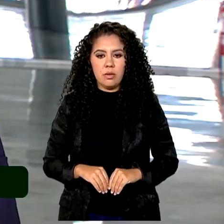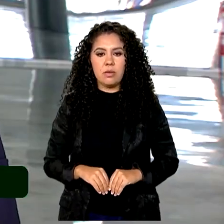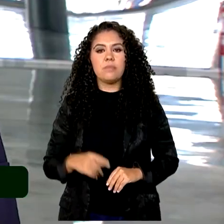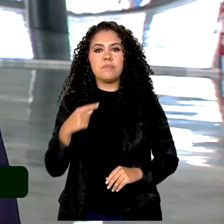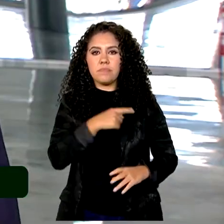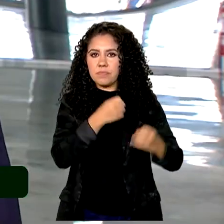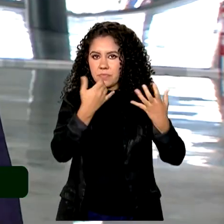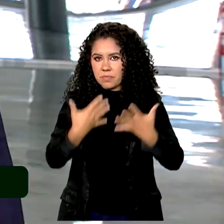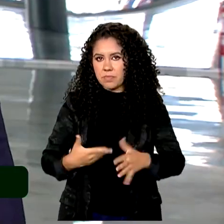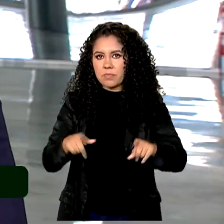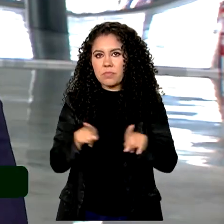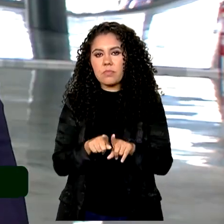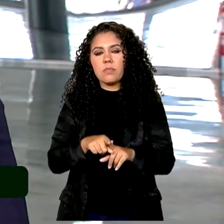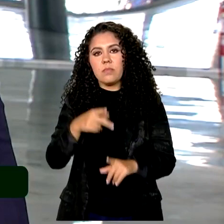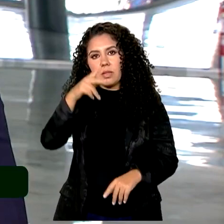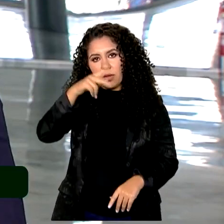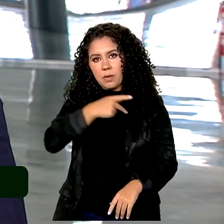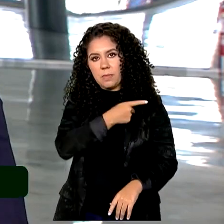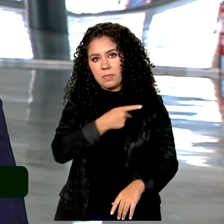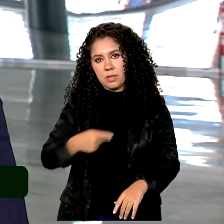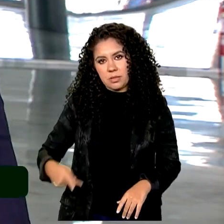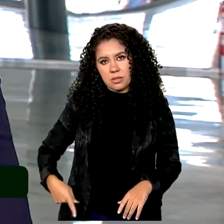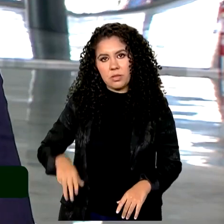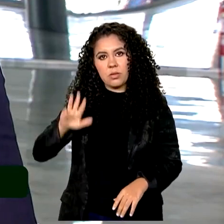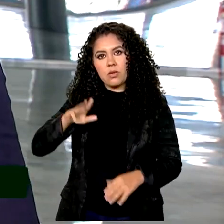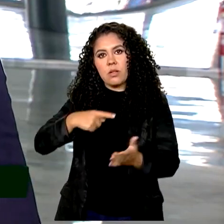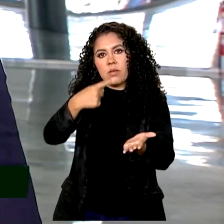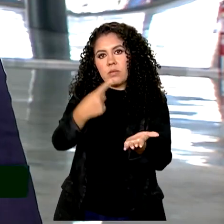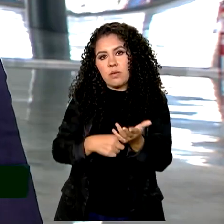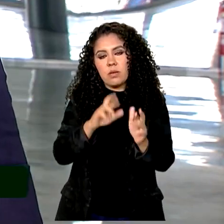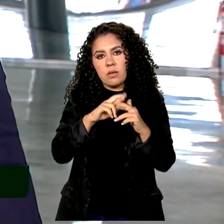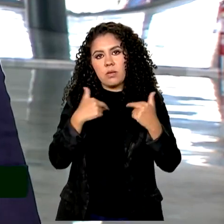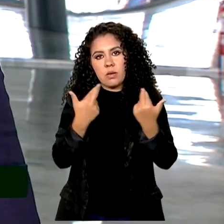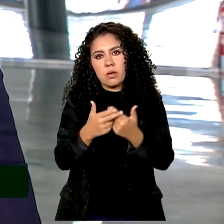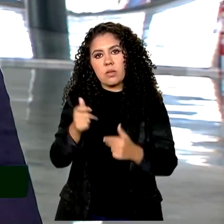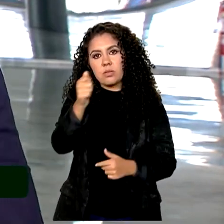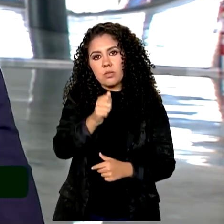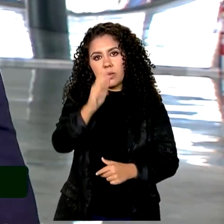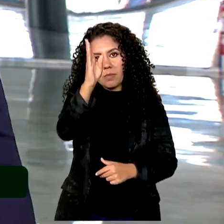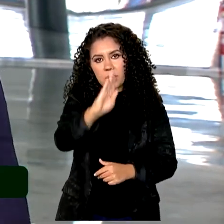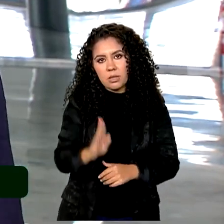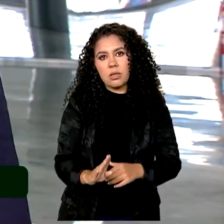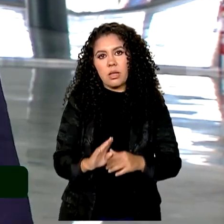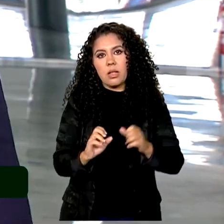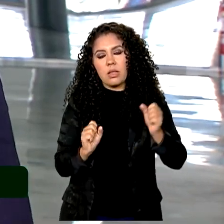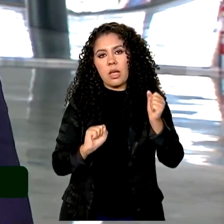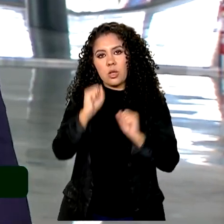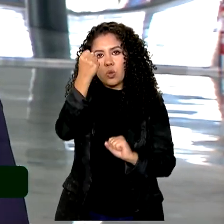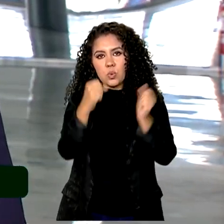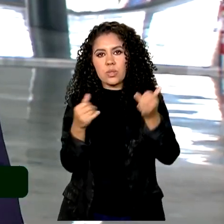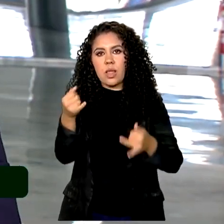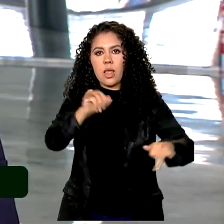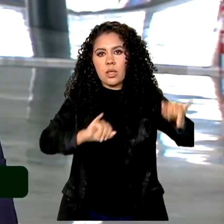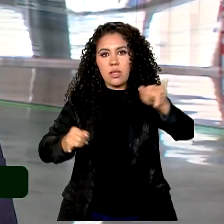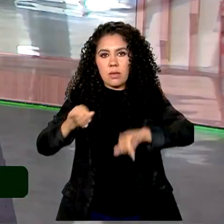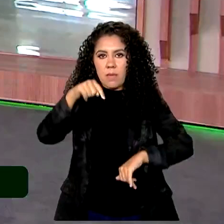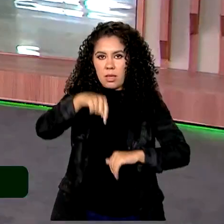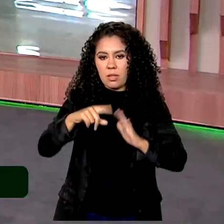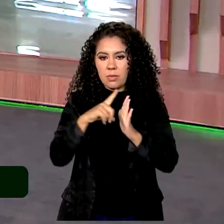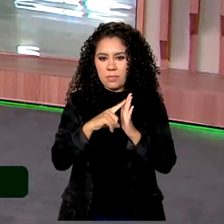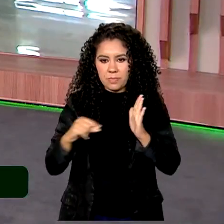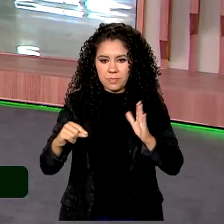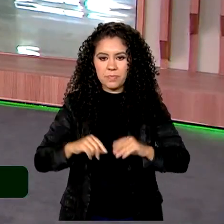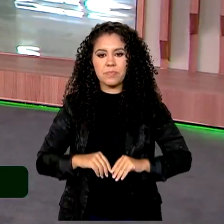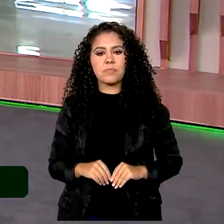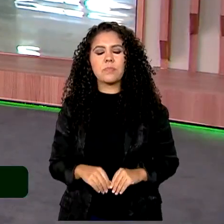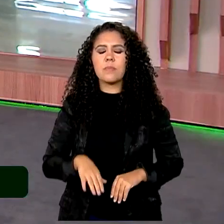logo mais o presidente Lula se reúne com representantes da Associação Brasileira da Indústria Química aqui no Palácio do Planalto. Roberto. Olha,